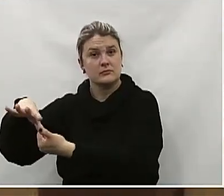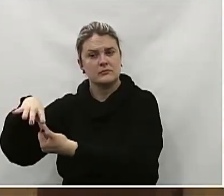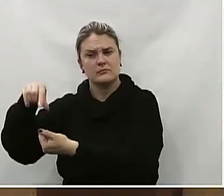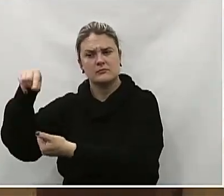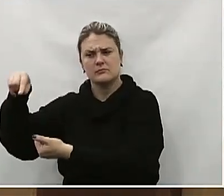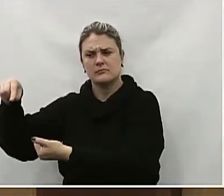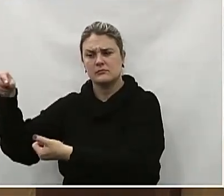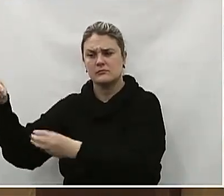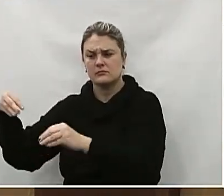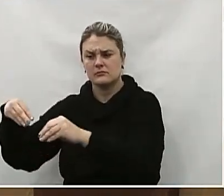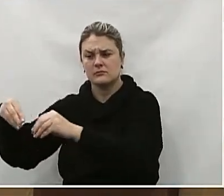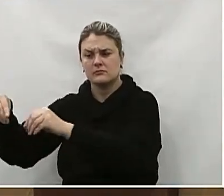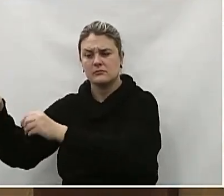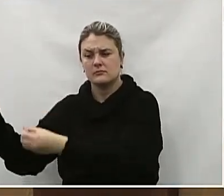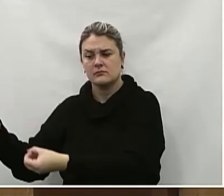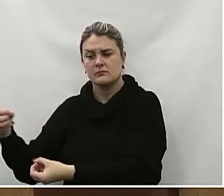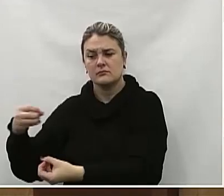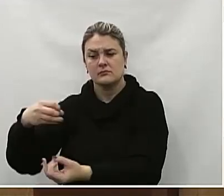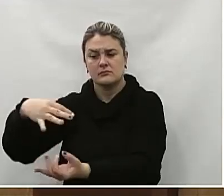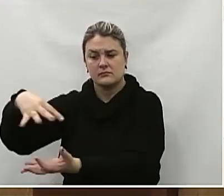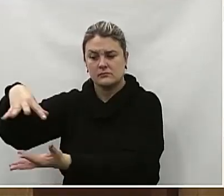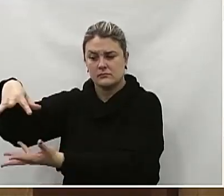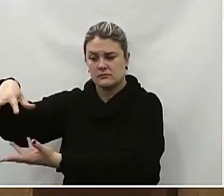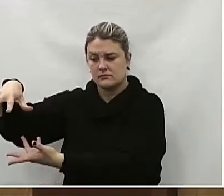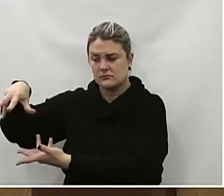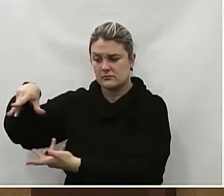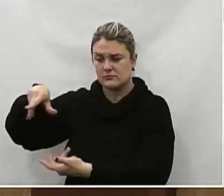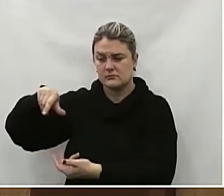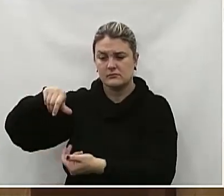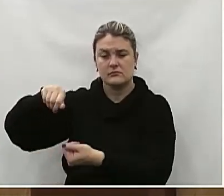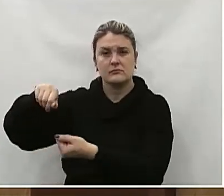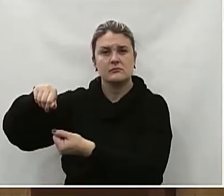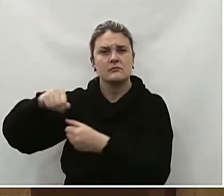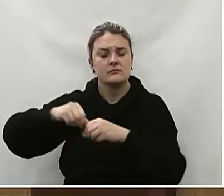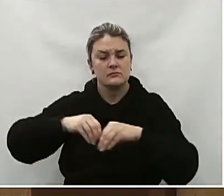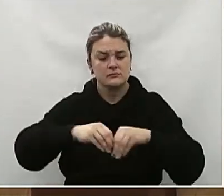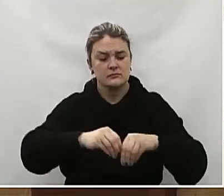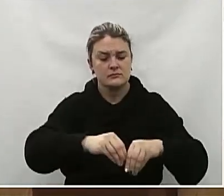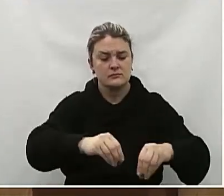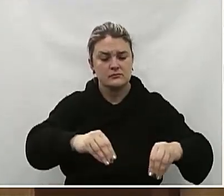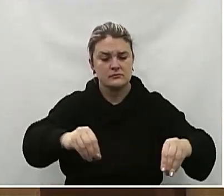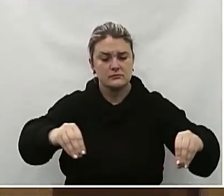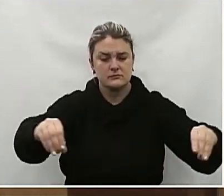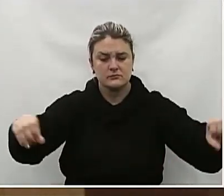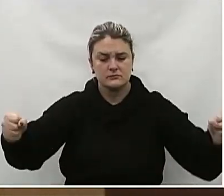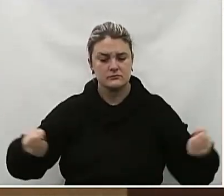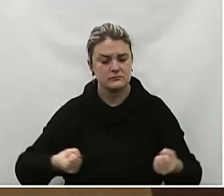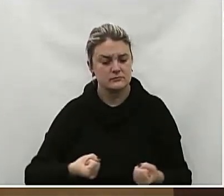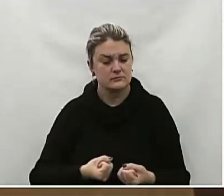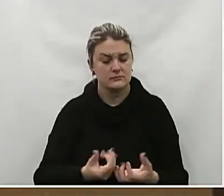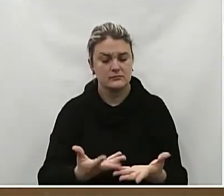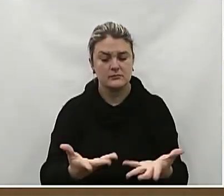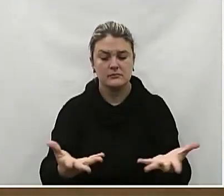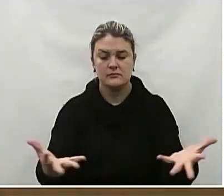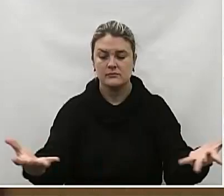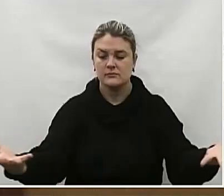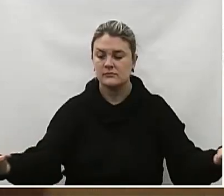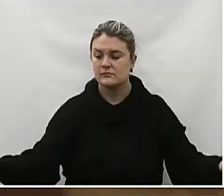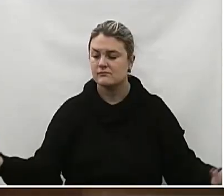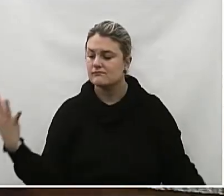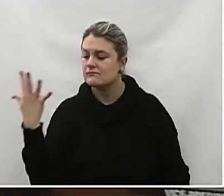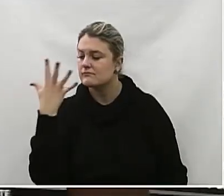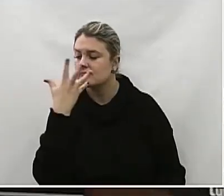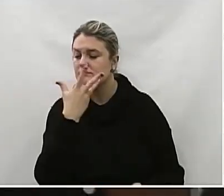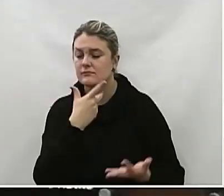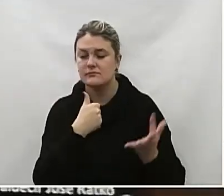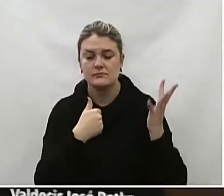farão da América, iluminado ao sol do novo mundo Do que a terra, mais que